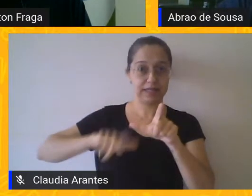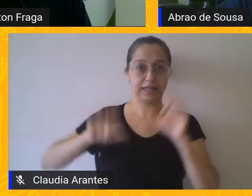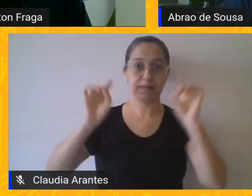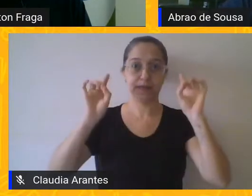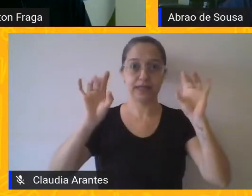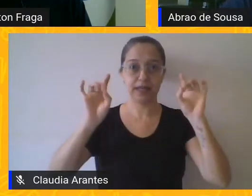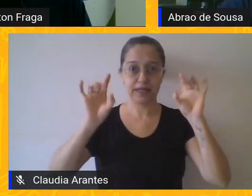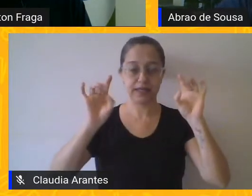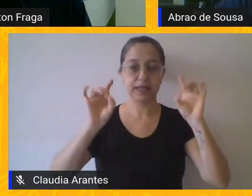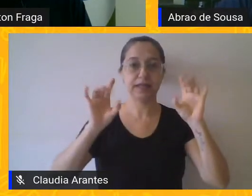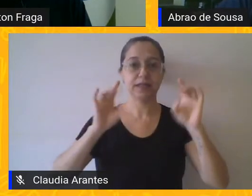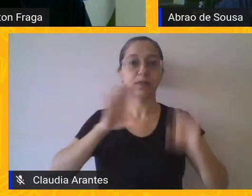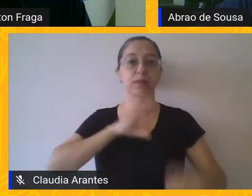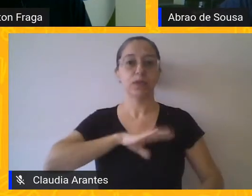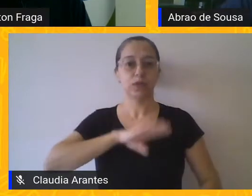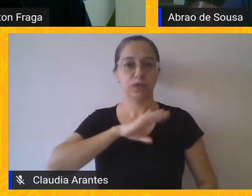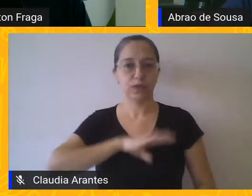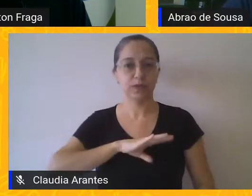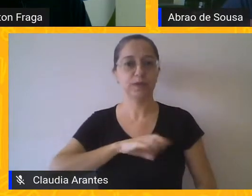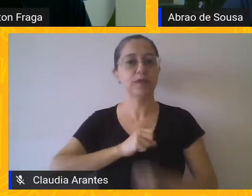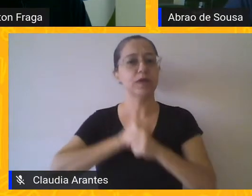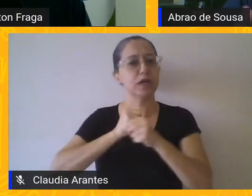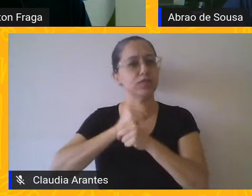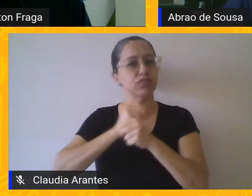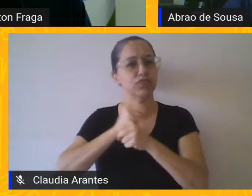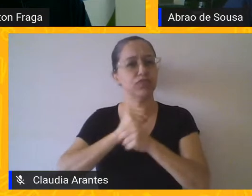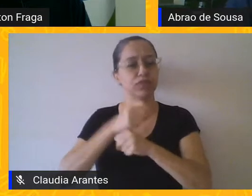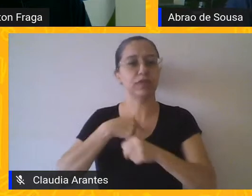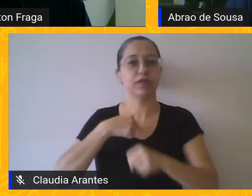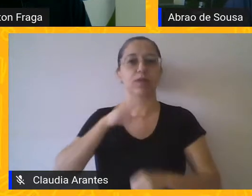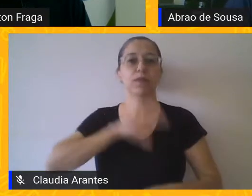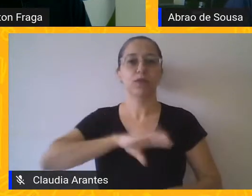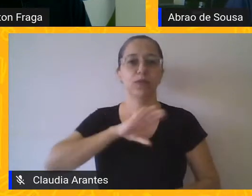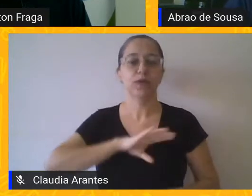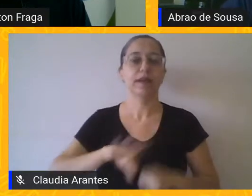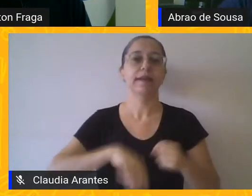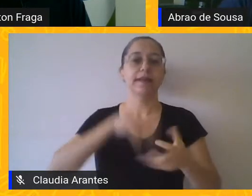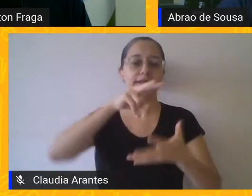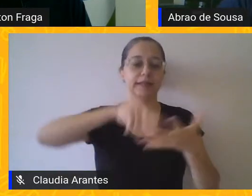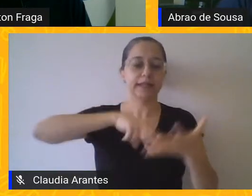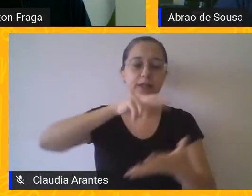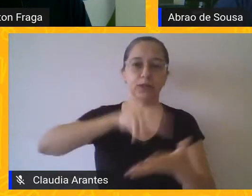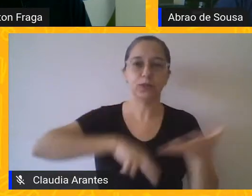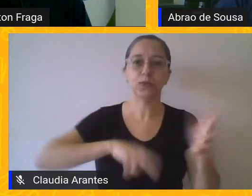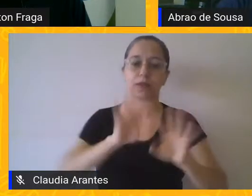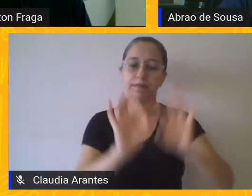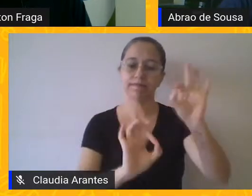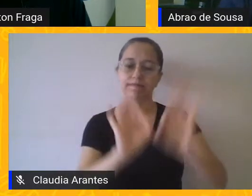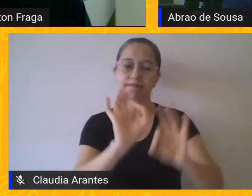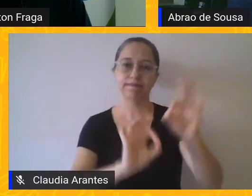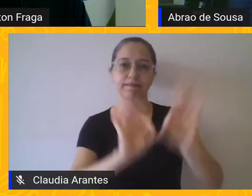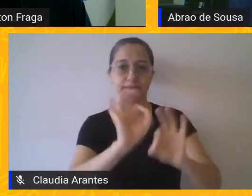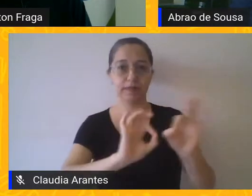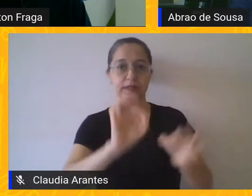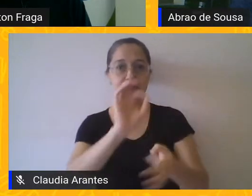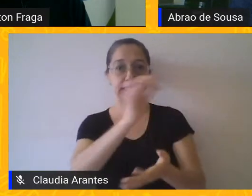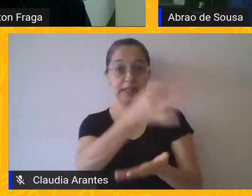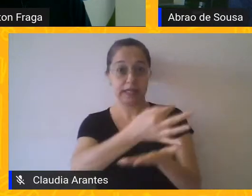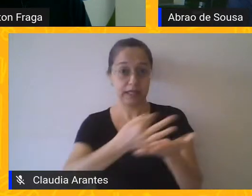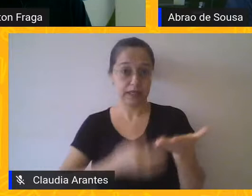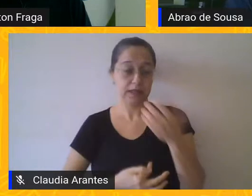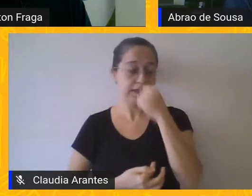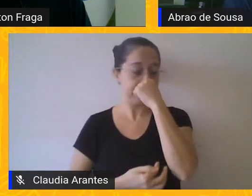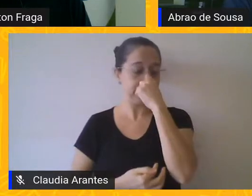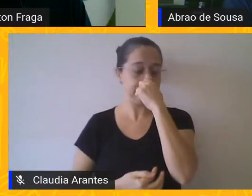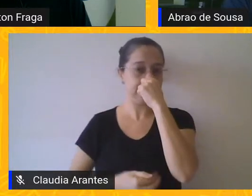alguns cursinhos. Há anos eu trabalho com língua portuguesa, leitura, produção de texto, com literatura. E eu